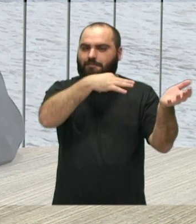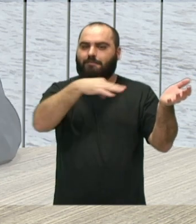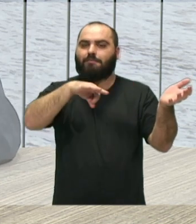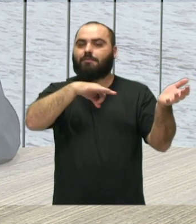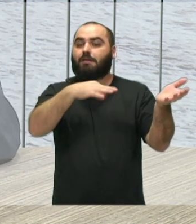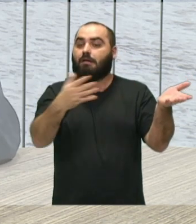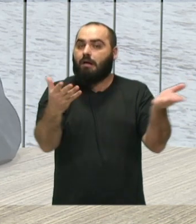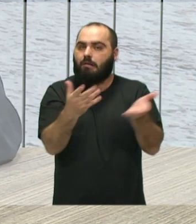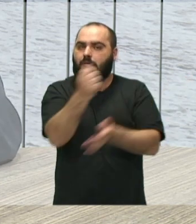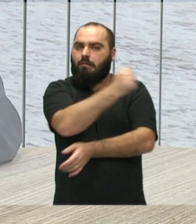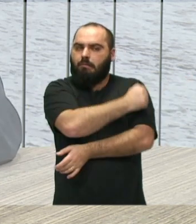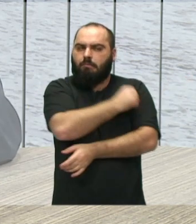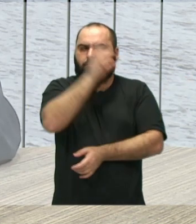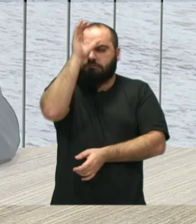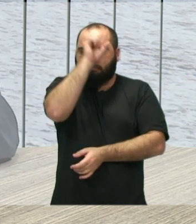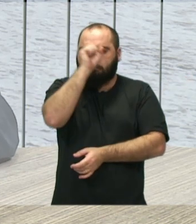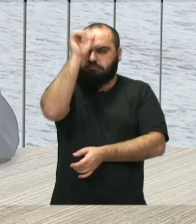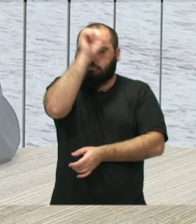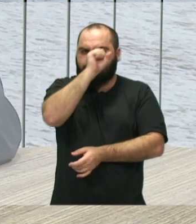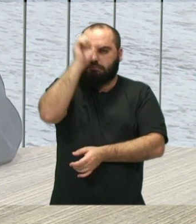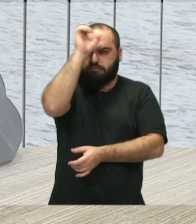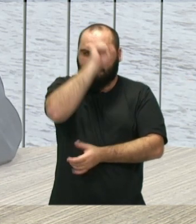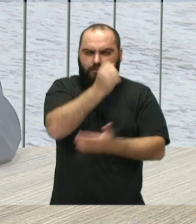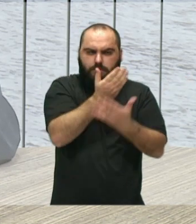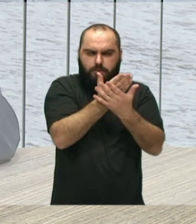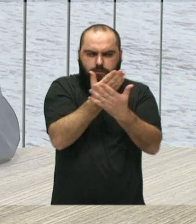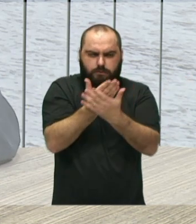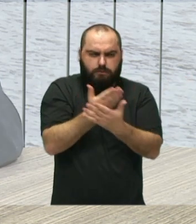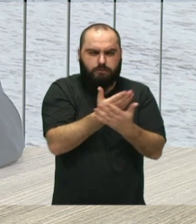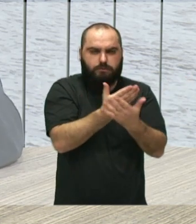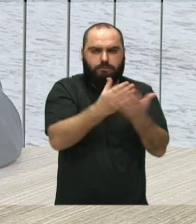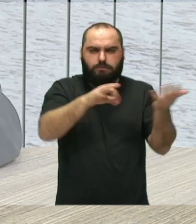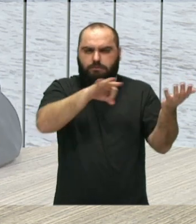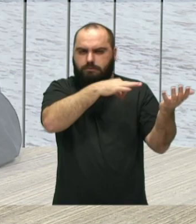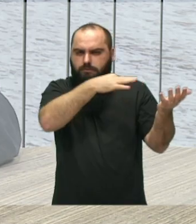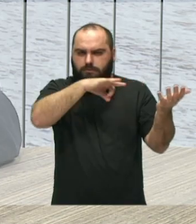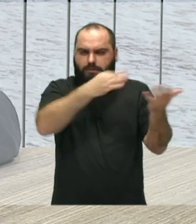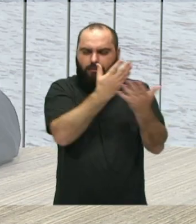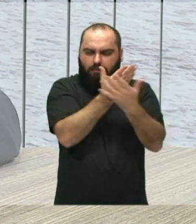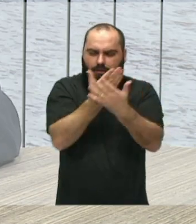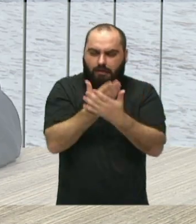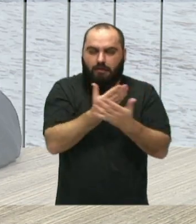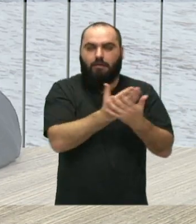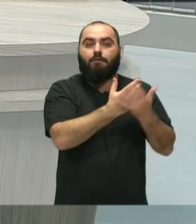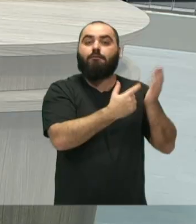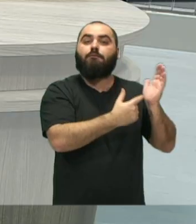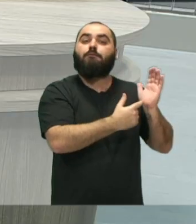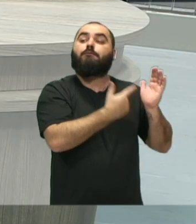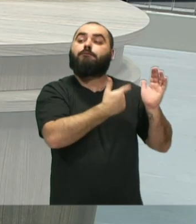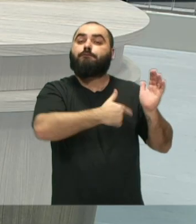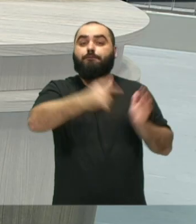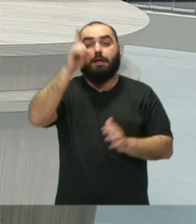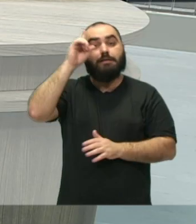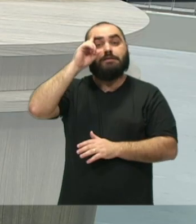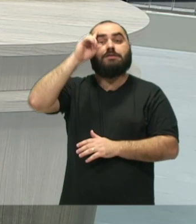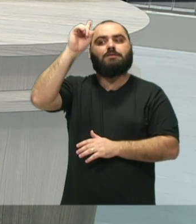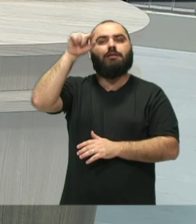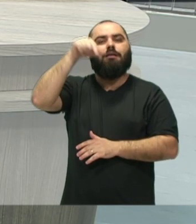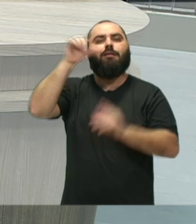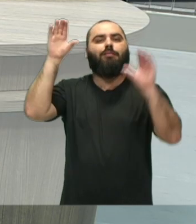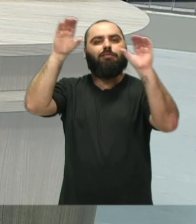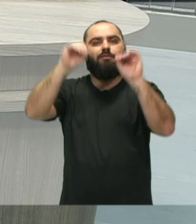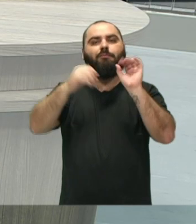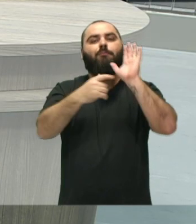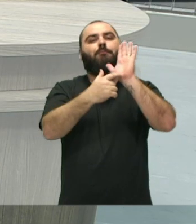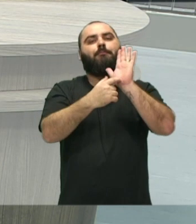desenvolvendo, né, o estudo do instrumento. Então, vai ser a grande estreia desses alunos, desse